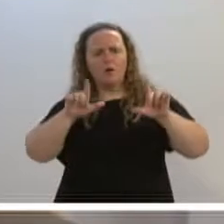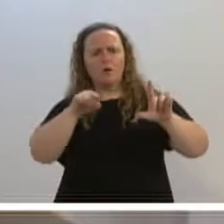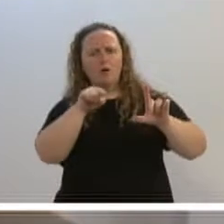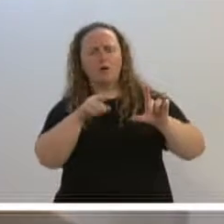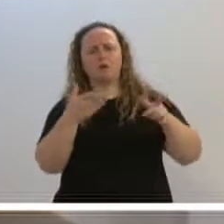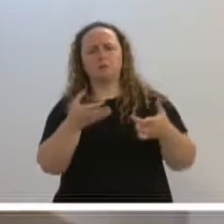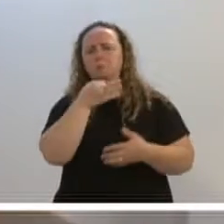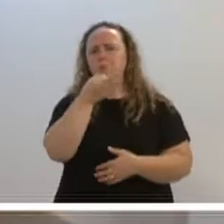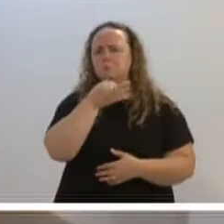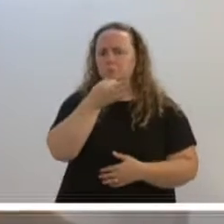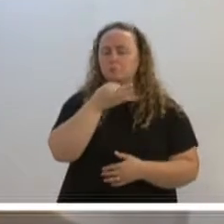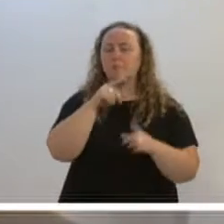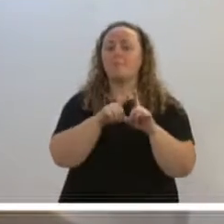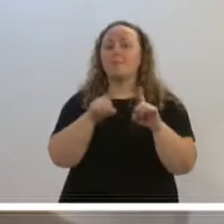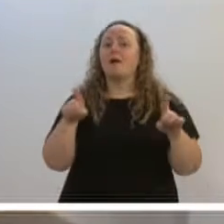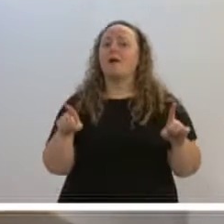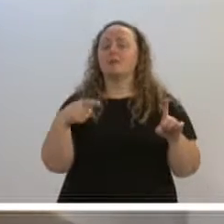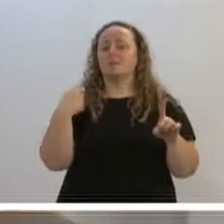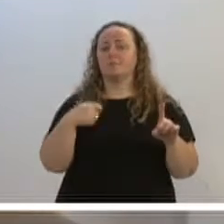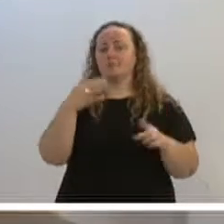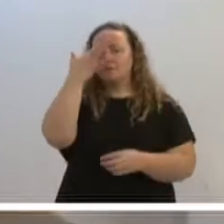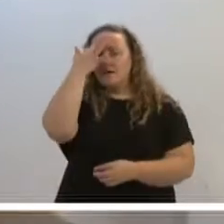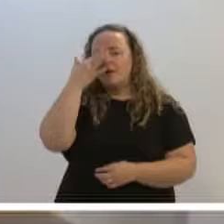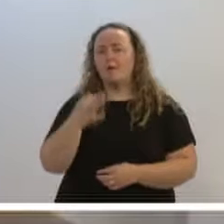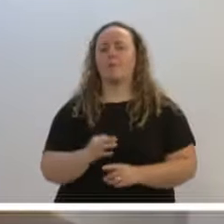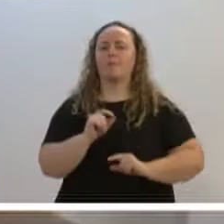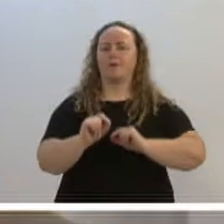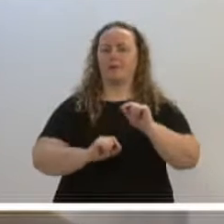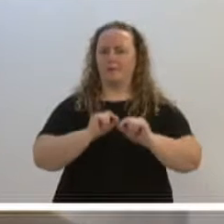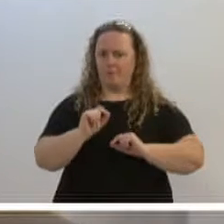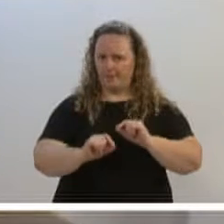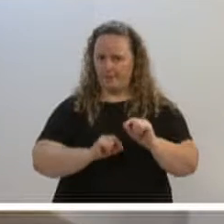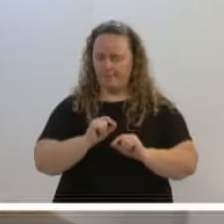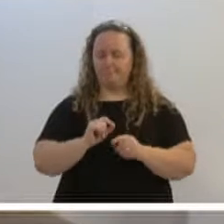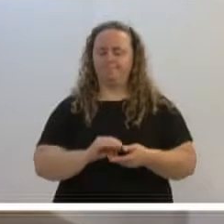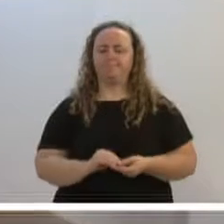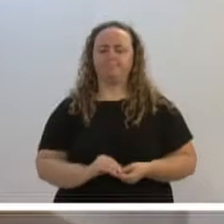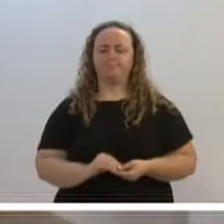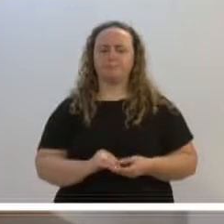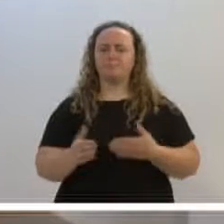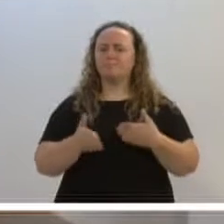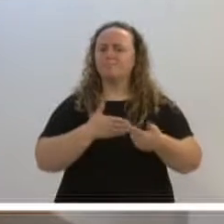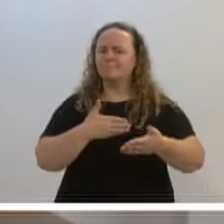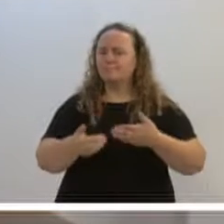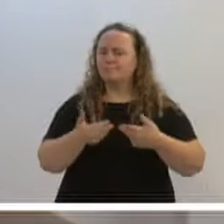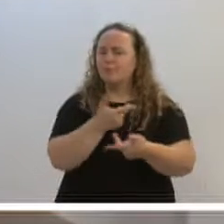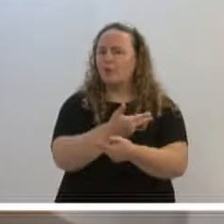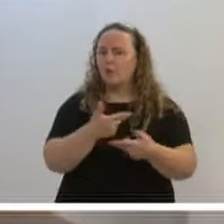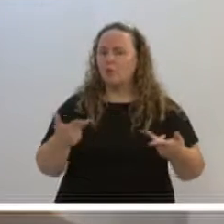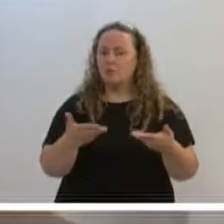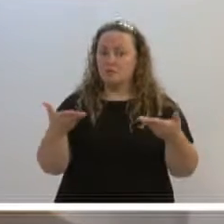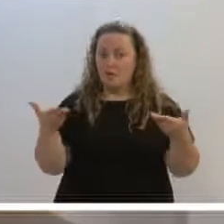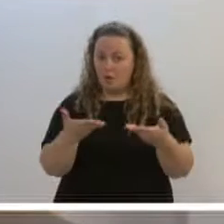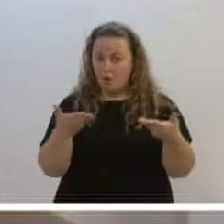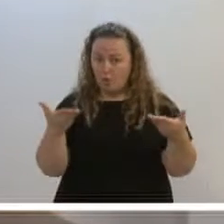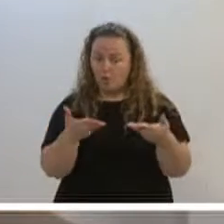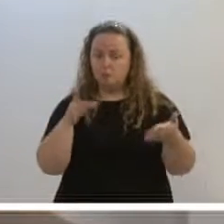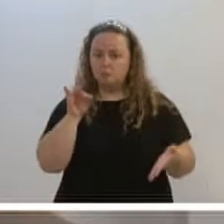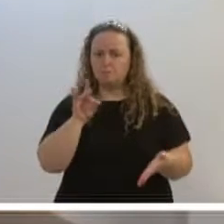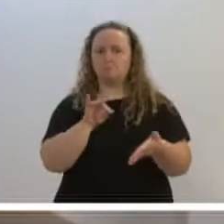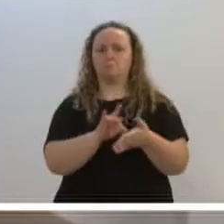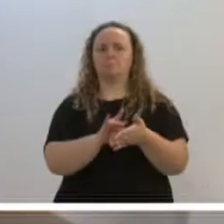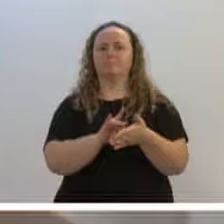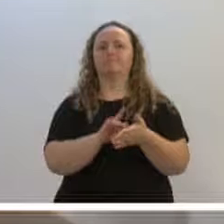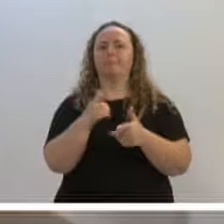sugestões. Só que nós temos que entender aqui, vereador 8, vereador Adriano, que qualquer coisa que hoje vai, impacta no